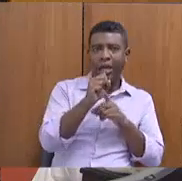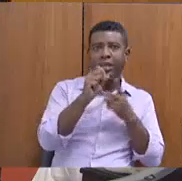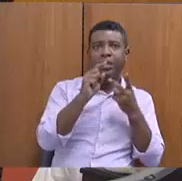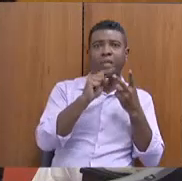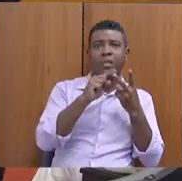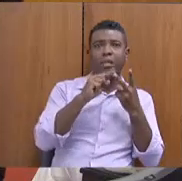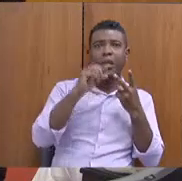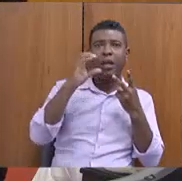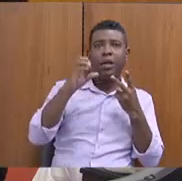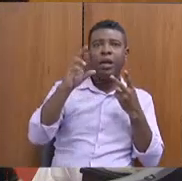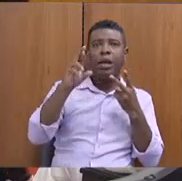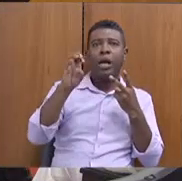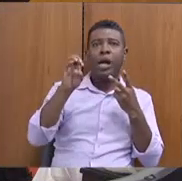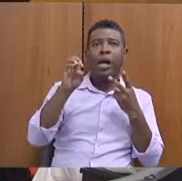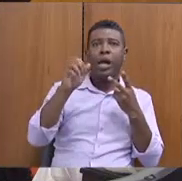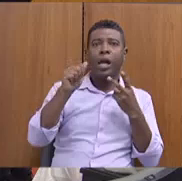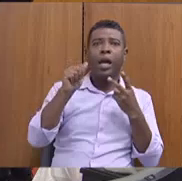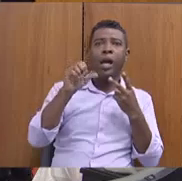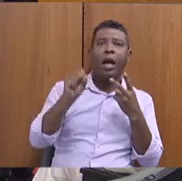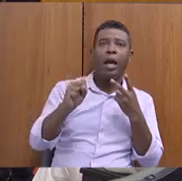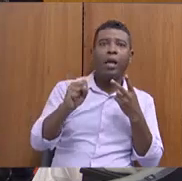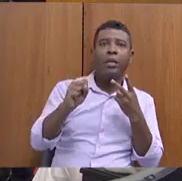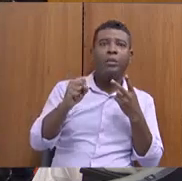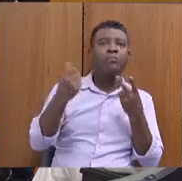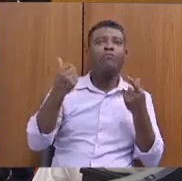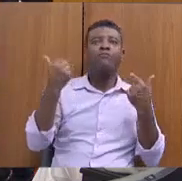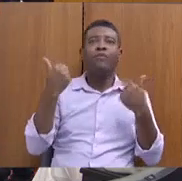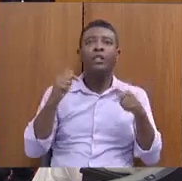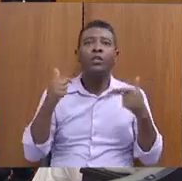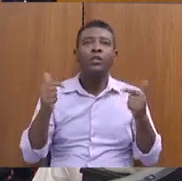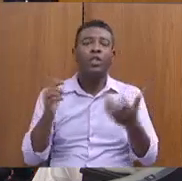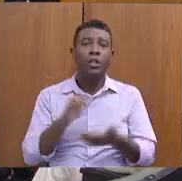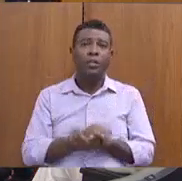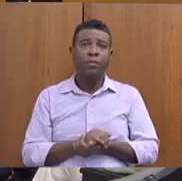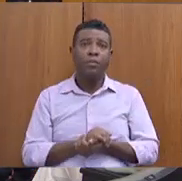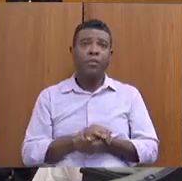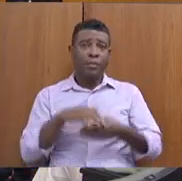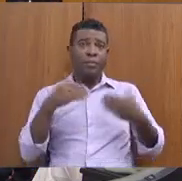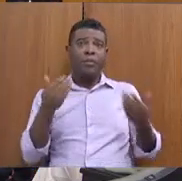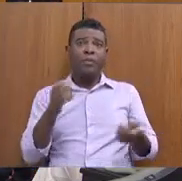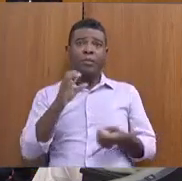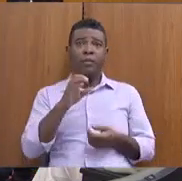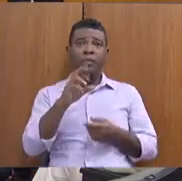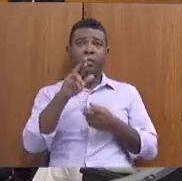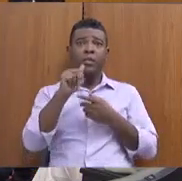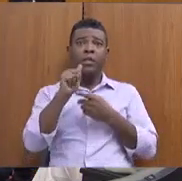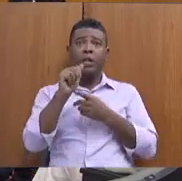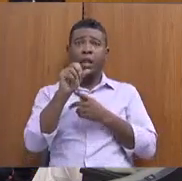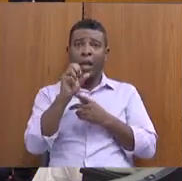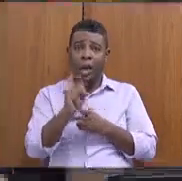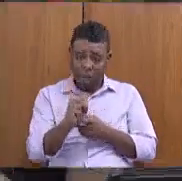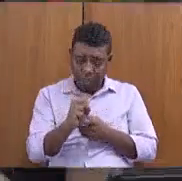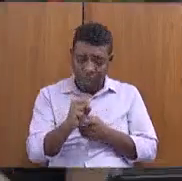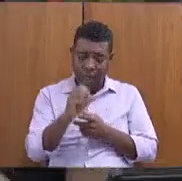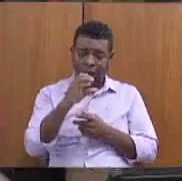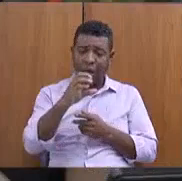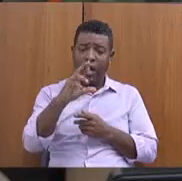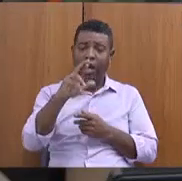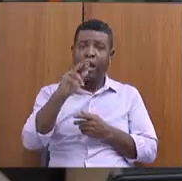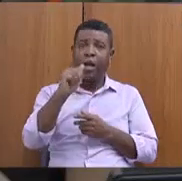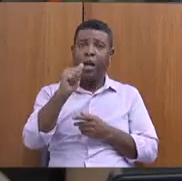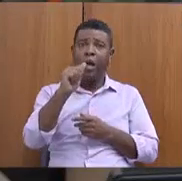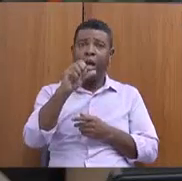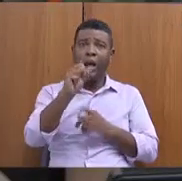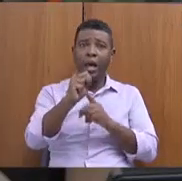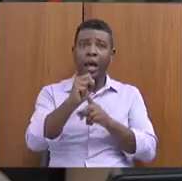tem. Essas cidades não tinham. O CRAS vizinho atende a cidade. Então, não tem em todas as cidades do Estado.